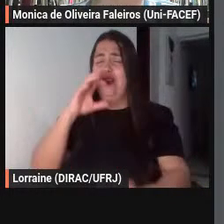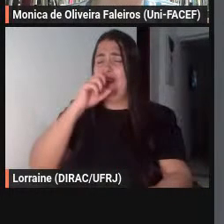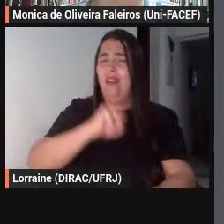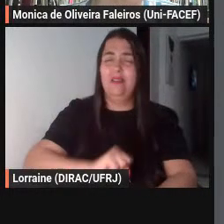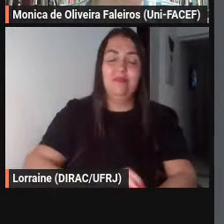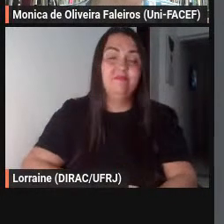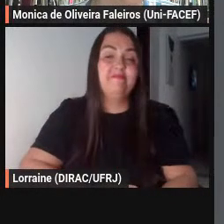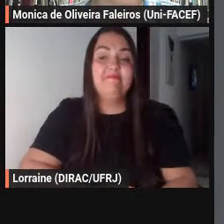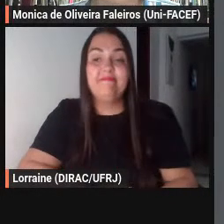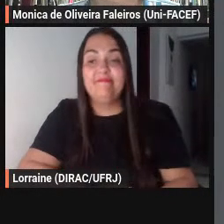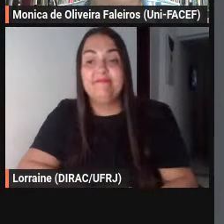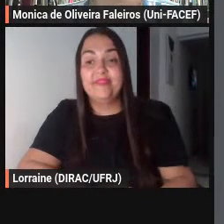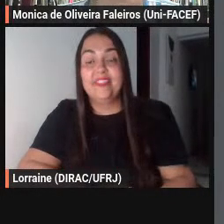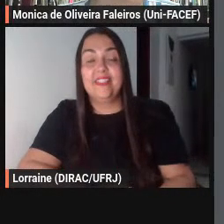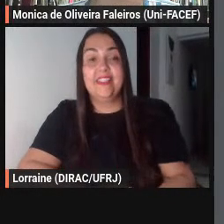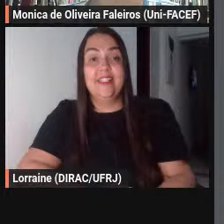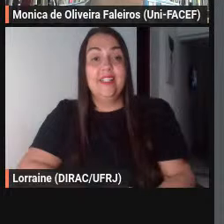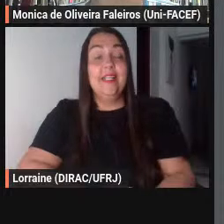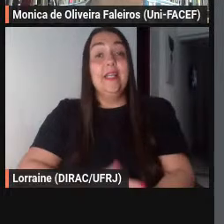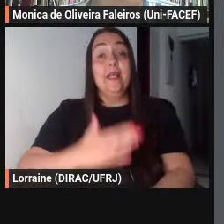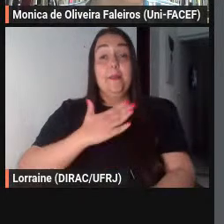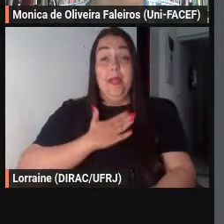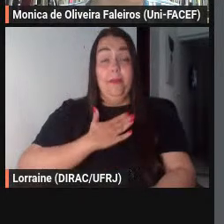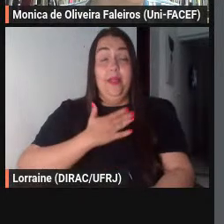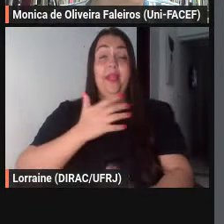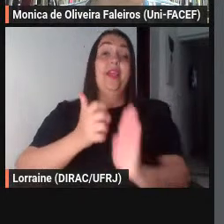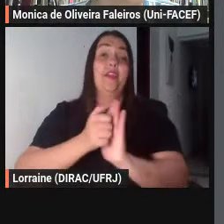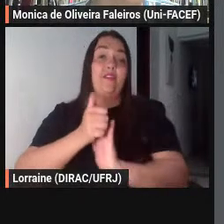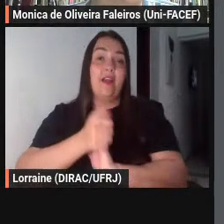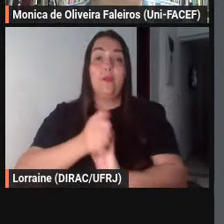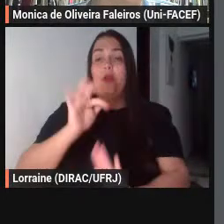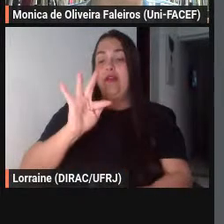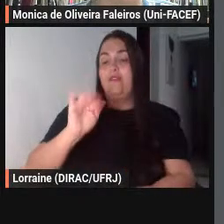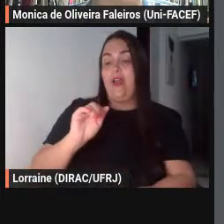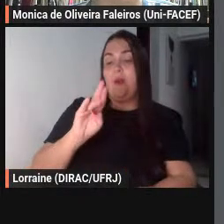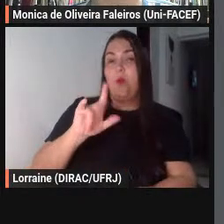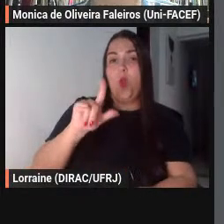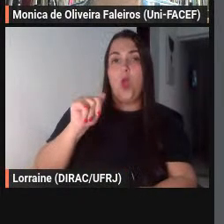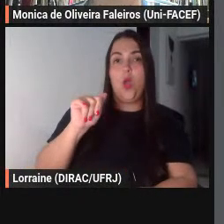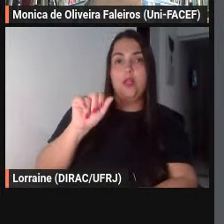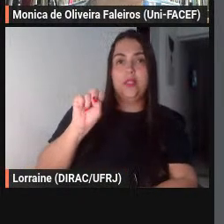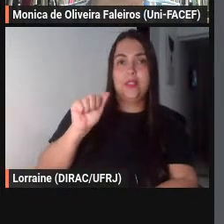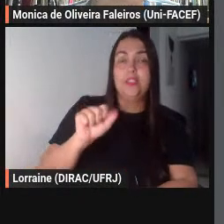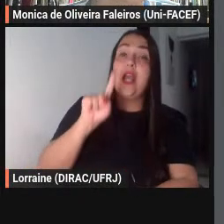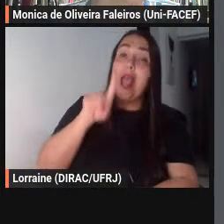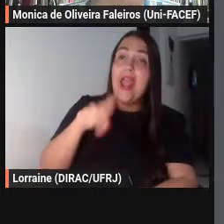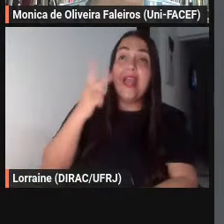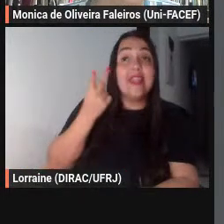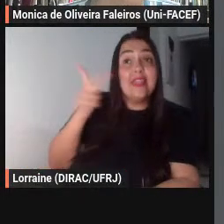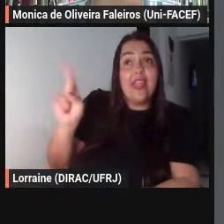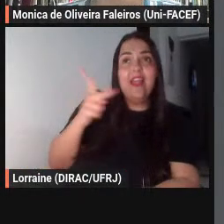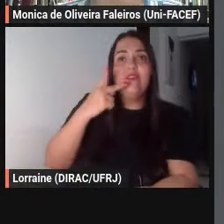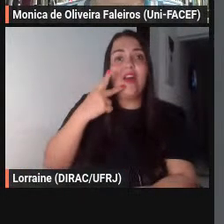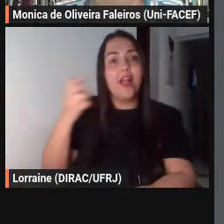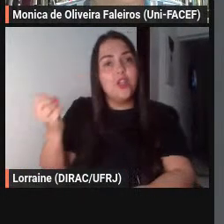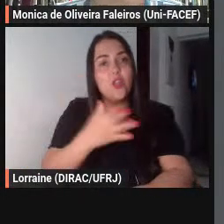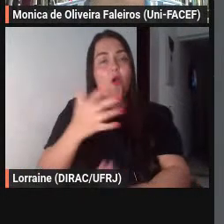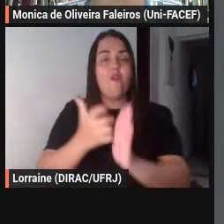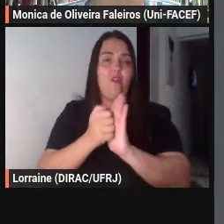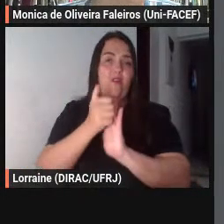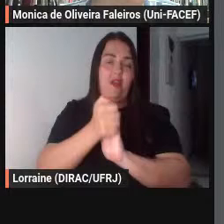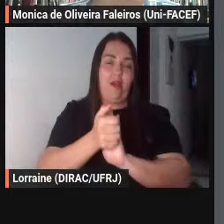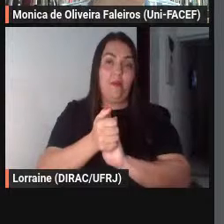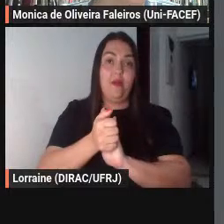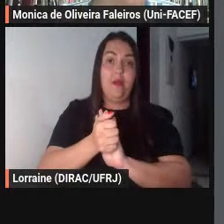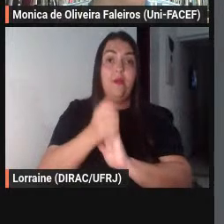para mim as fábulas fabulosas são a expressão do que Cleveland chama de nova fábula elas em minha opinião